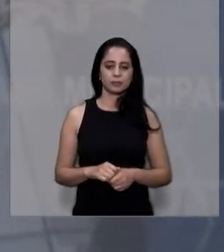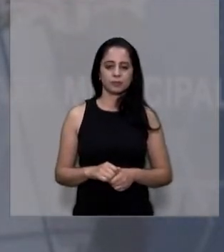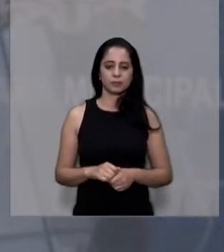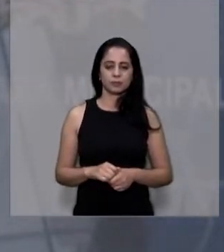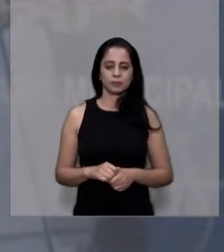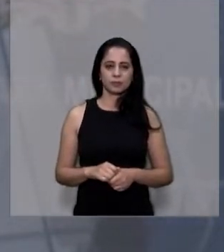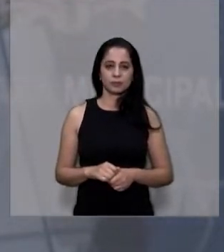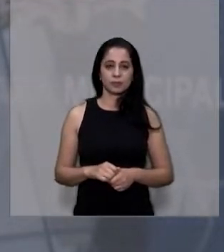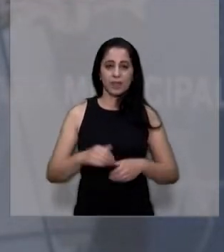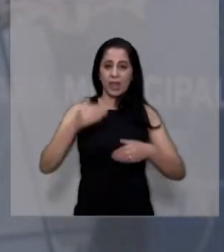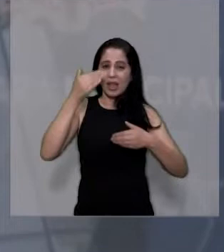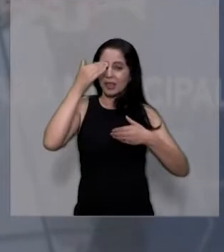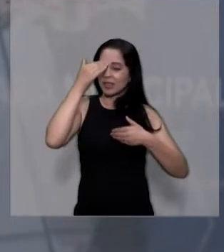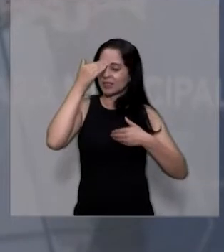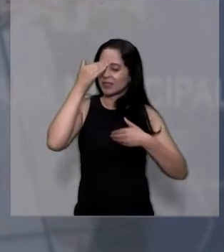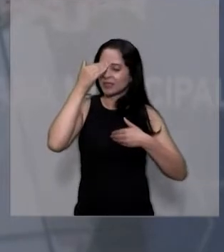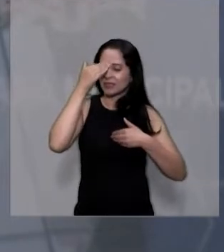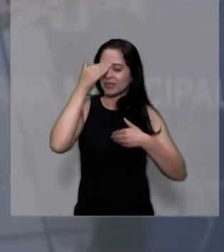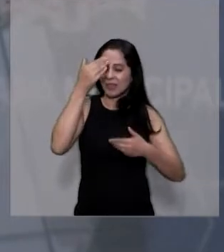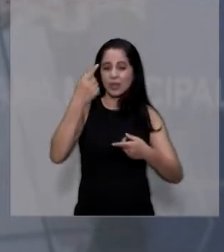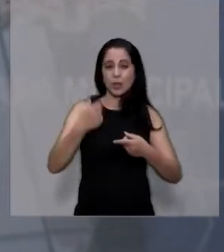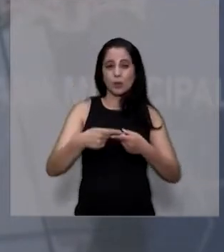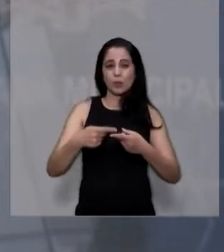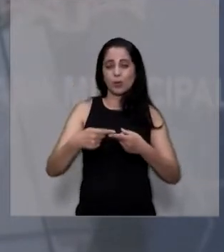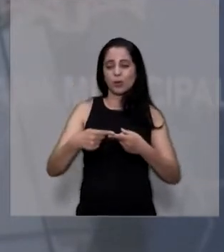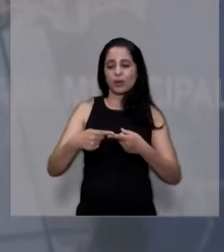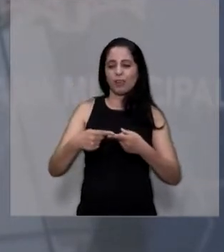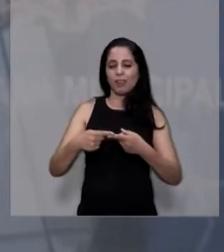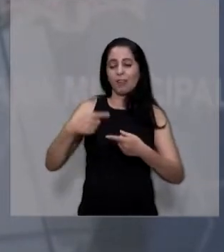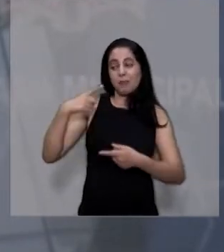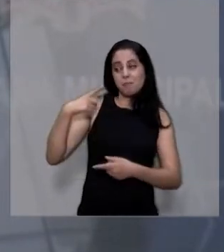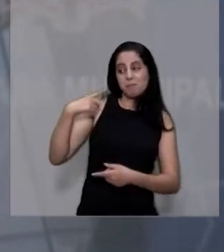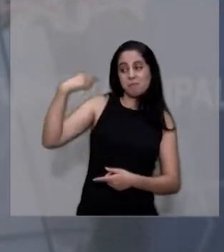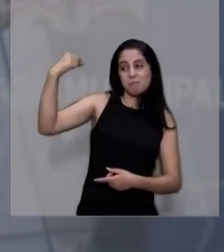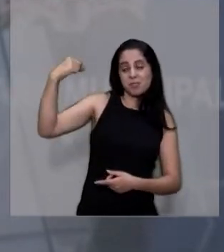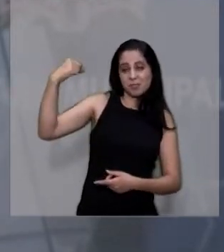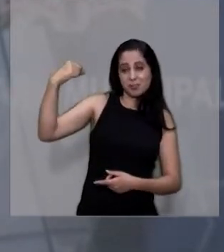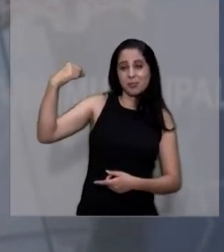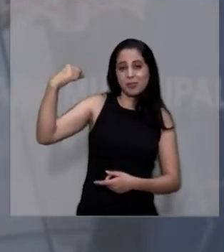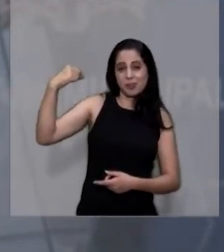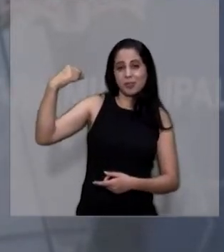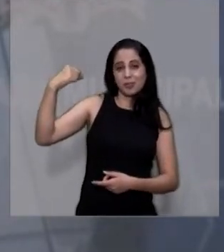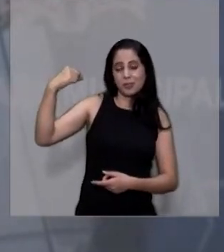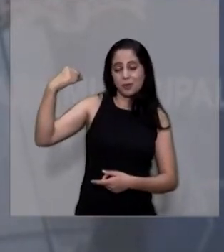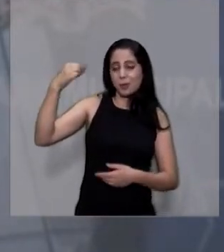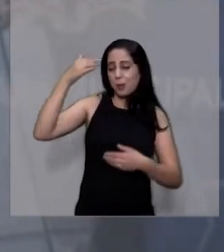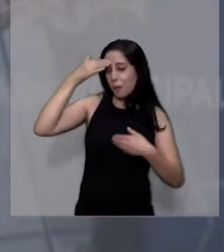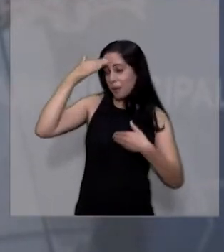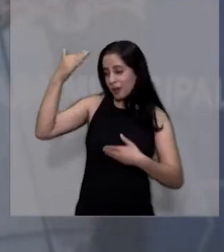agradecer muito a lembrança de meu nome, agradecer os momentos que vivemos juntos no começo